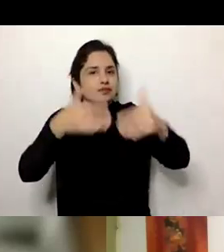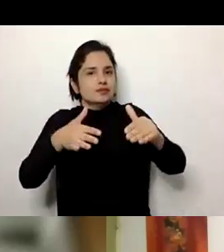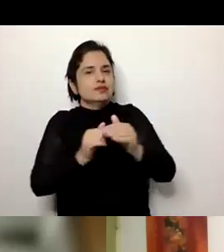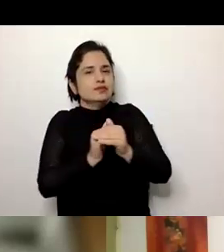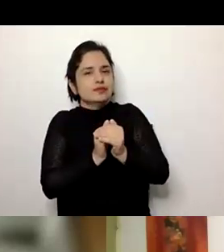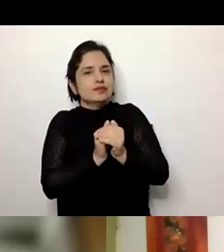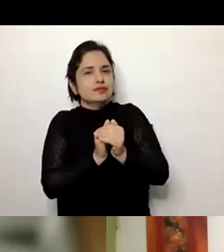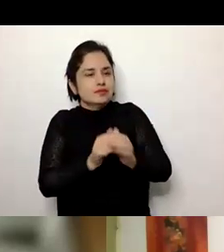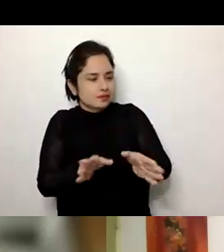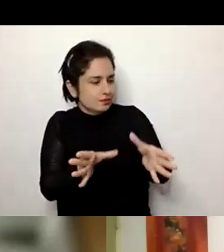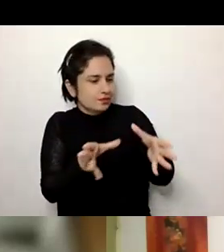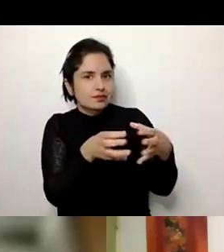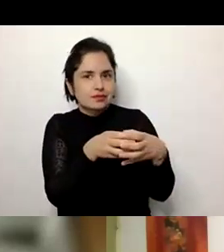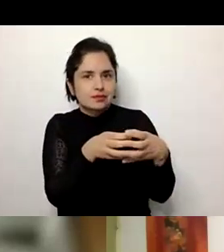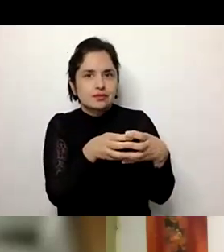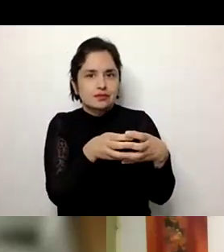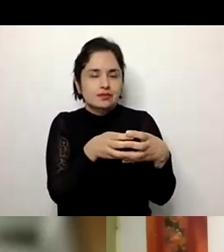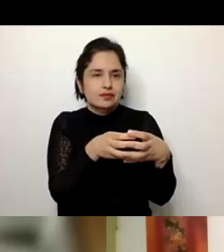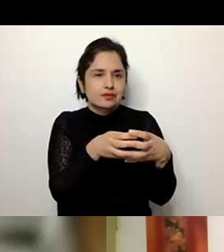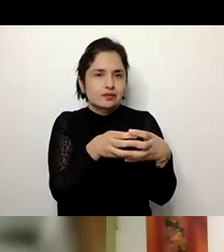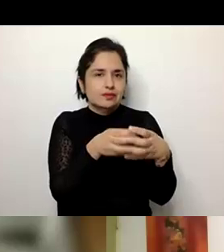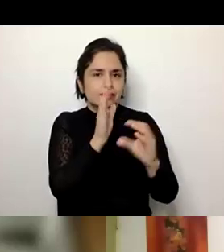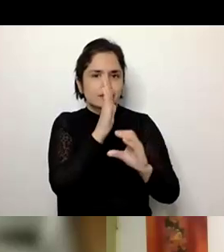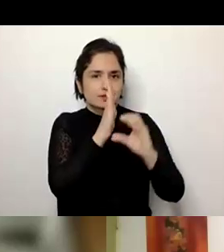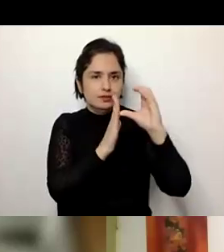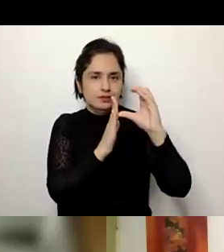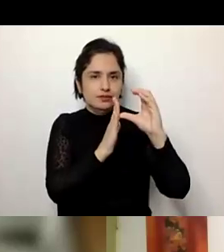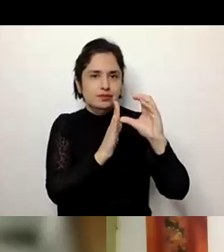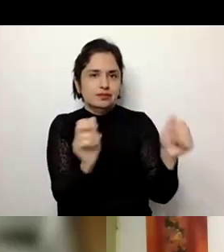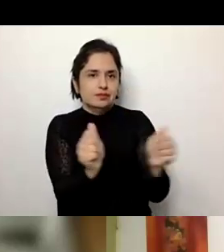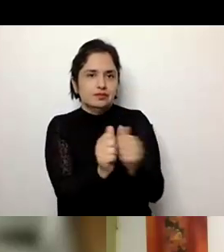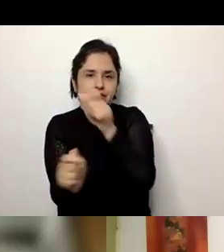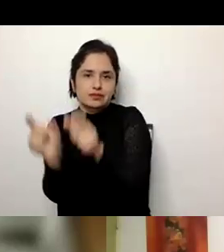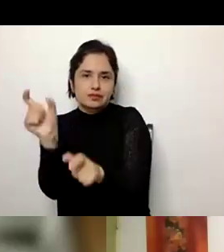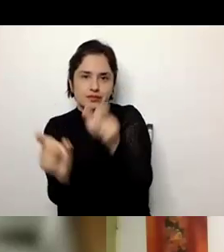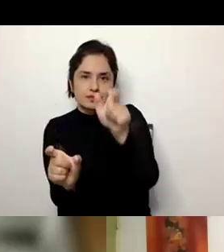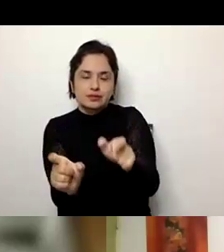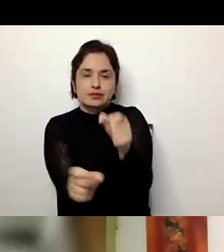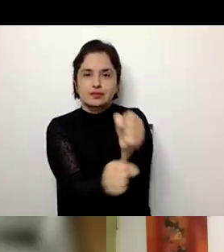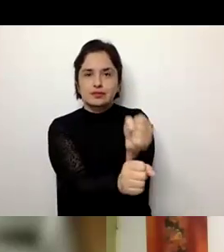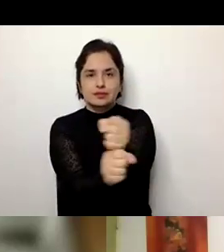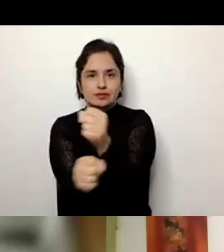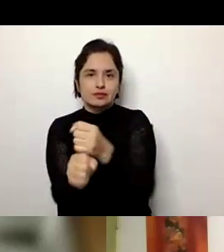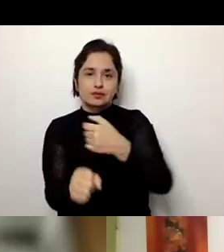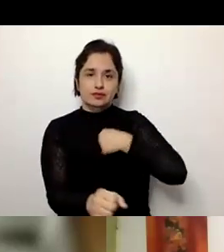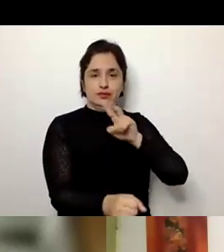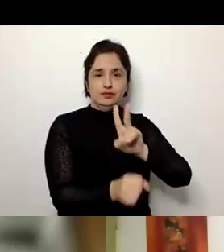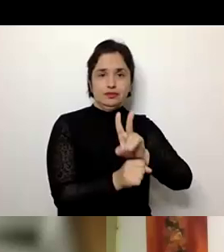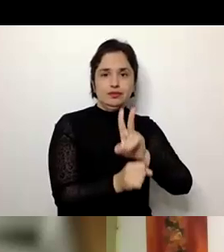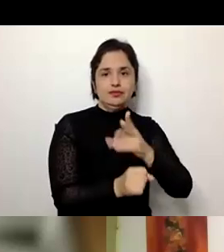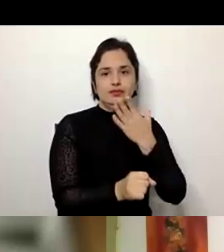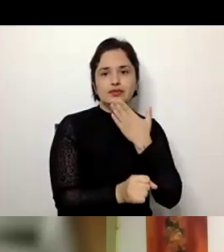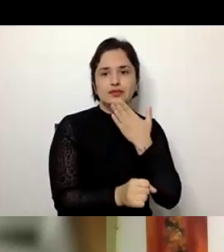no equipo da carreira com a gente que está que estamos trabalhando eu sou professora também